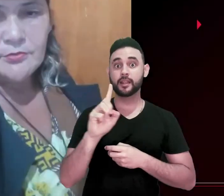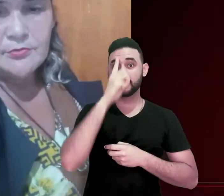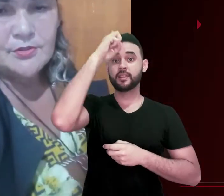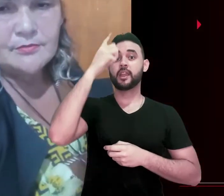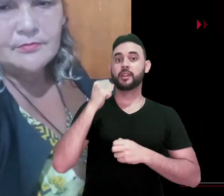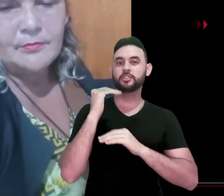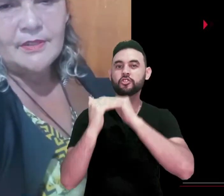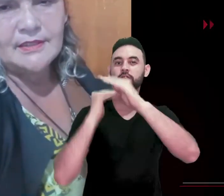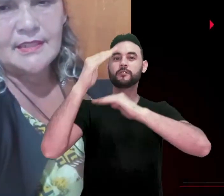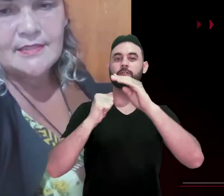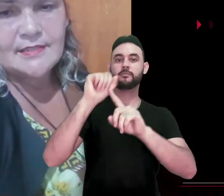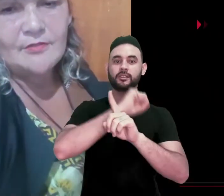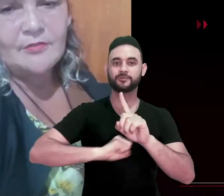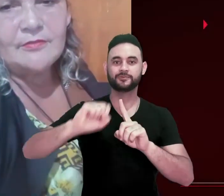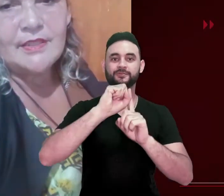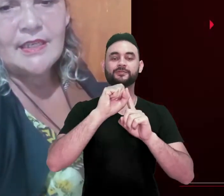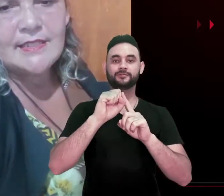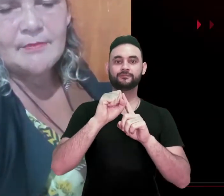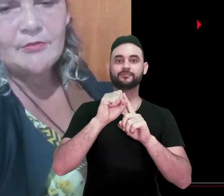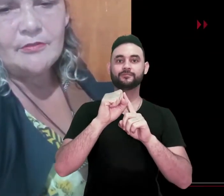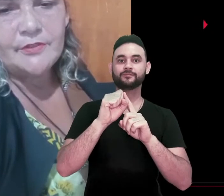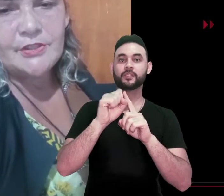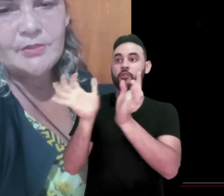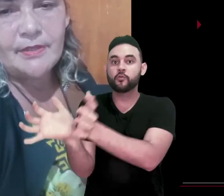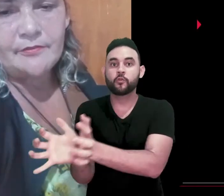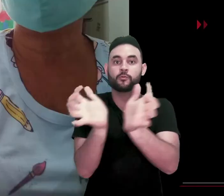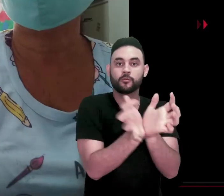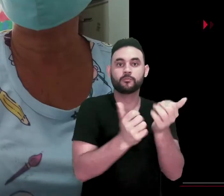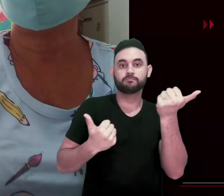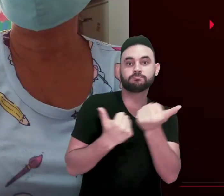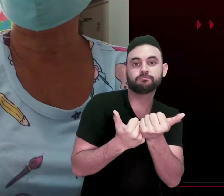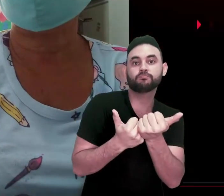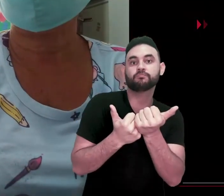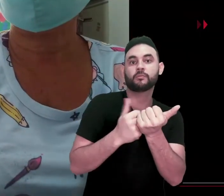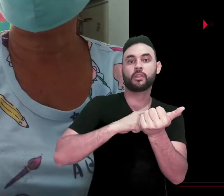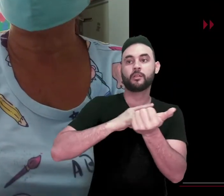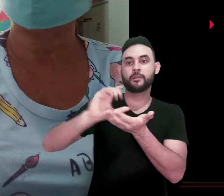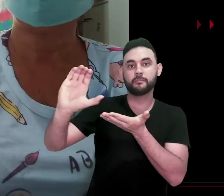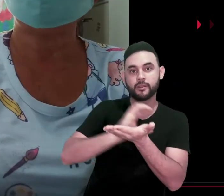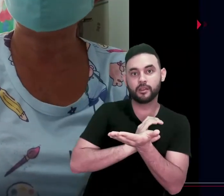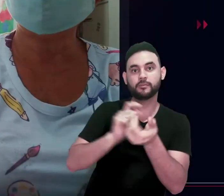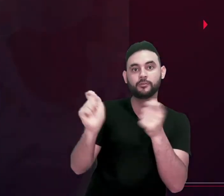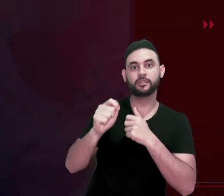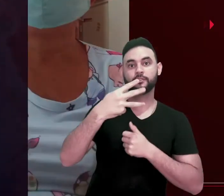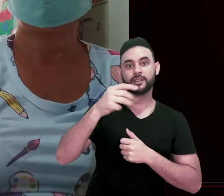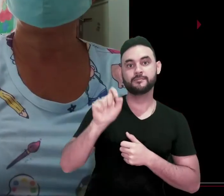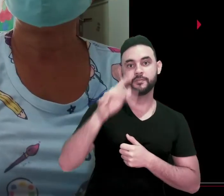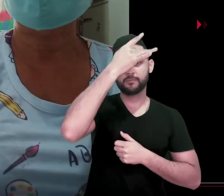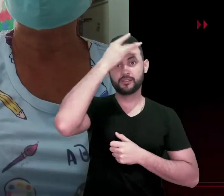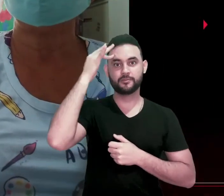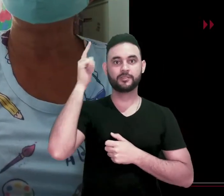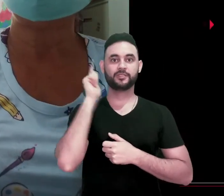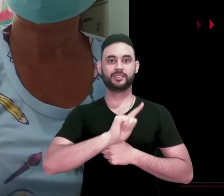comunitário, de instituições parceiras, que receberam apoio financeiro e alcançaram 3 mil pessoas. Além